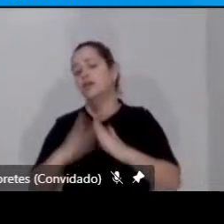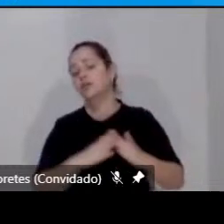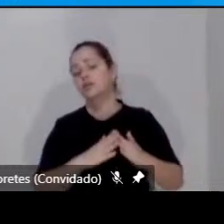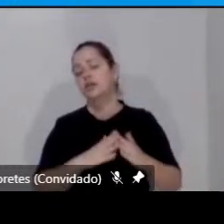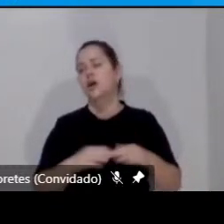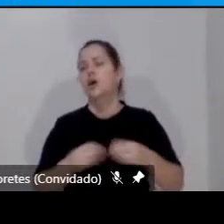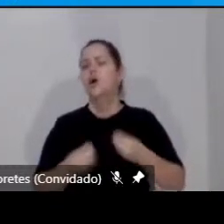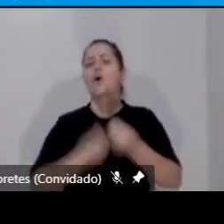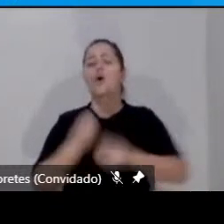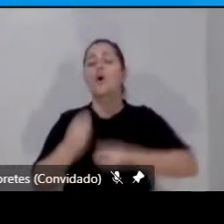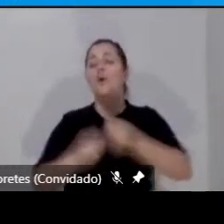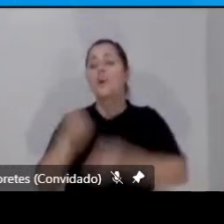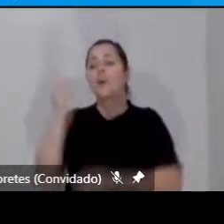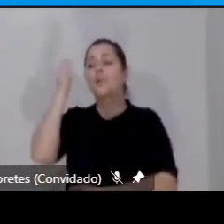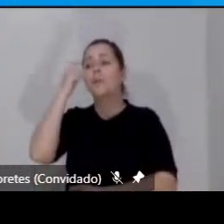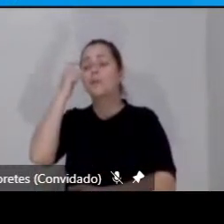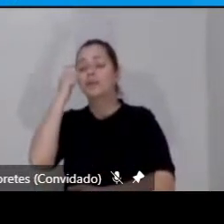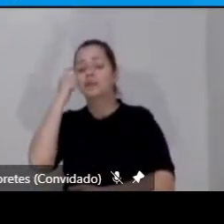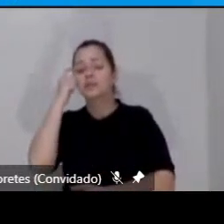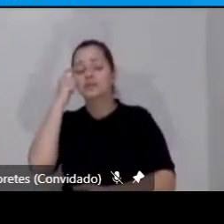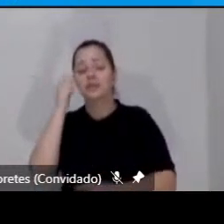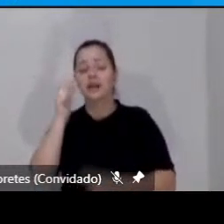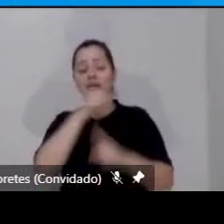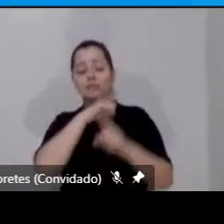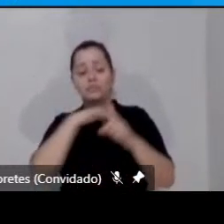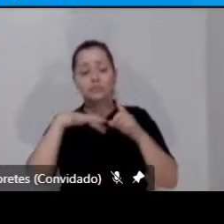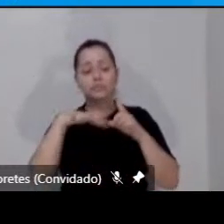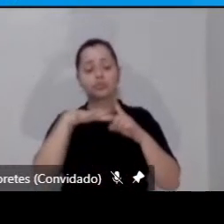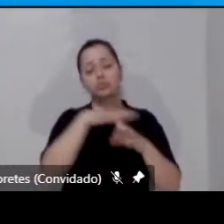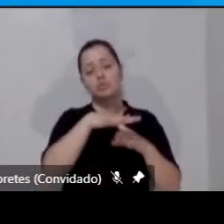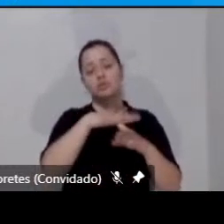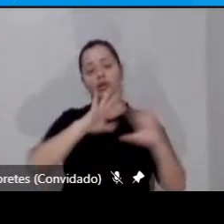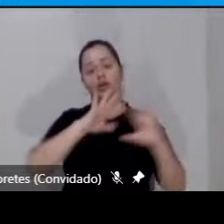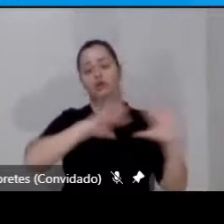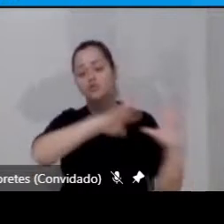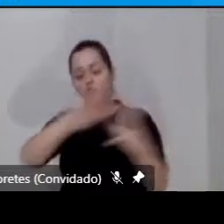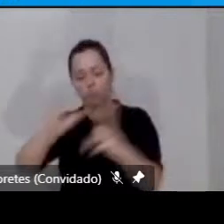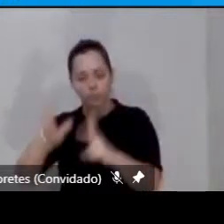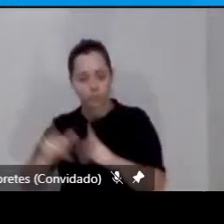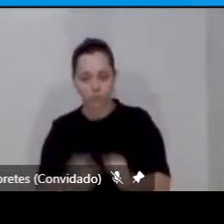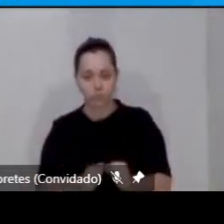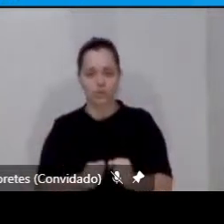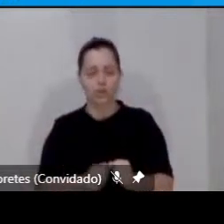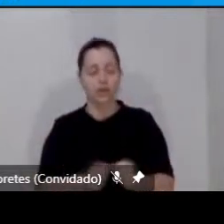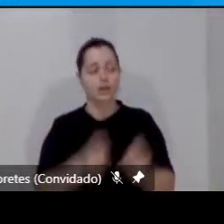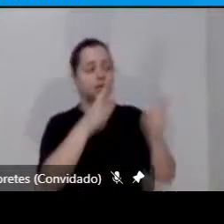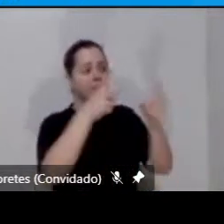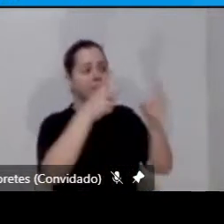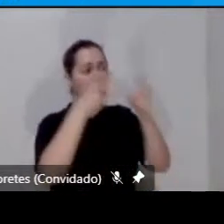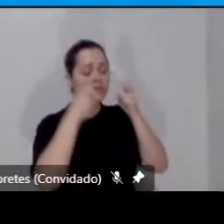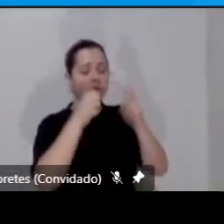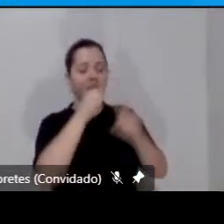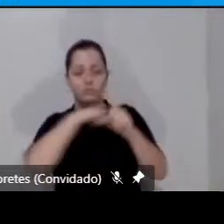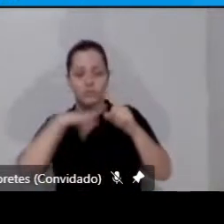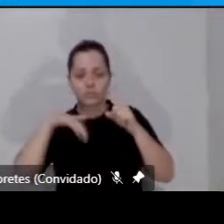na perspectiva da sociedade? E numa perspectiva de uma sociedade